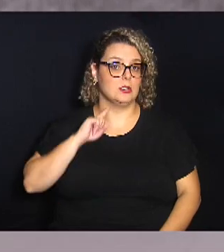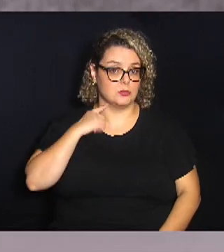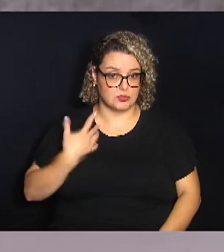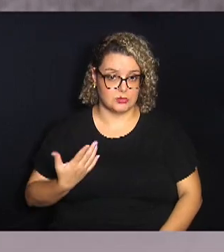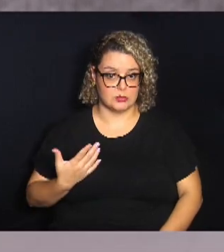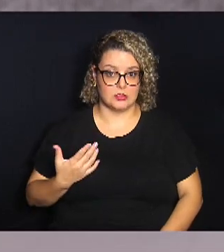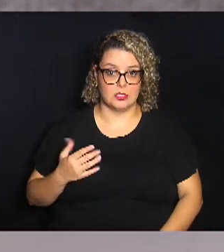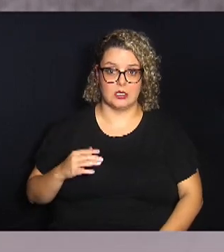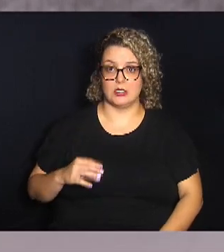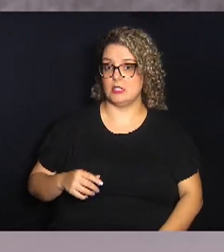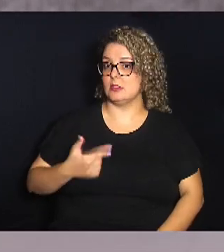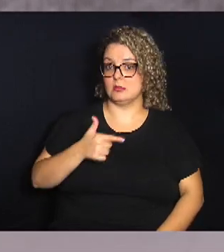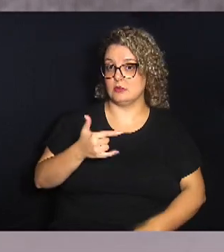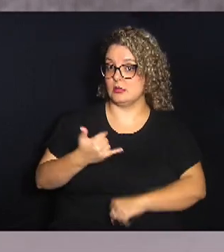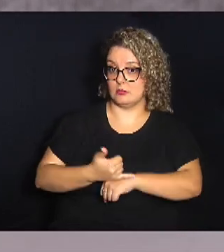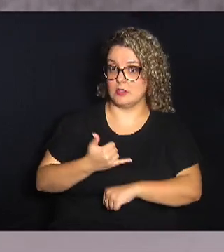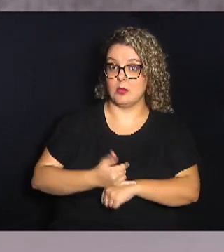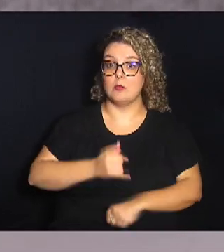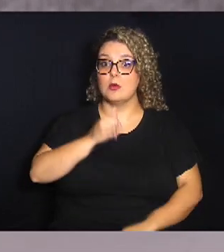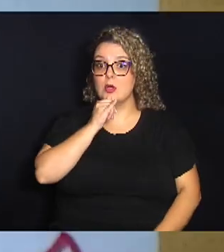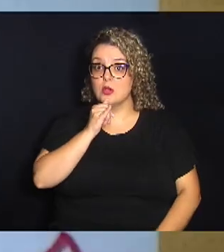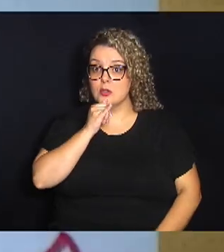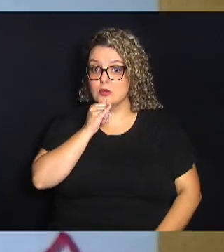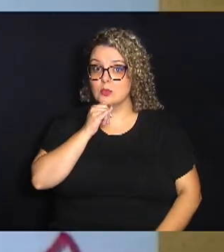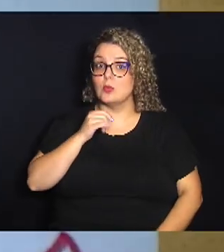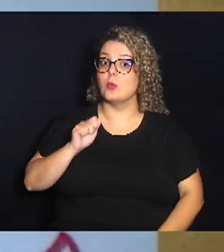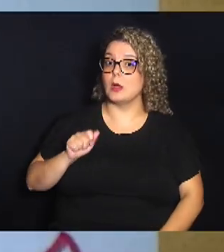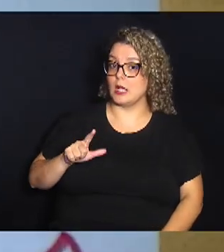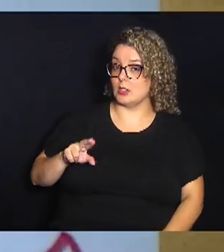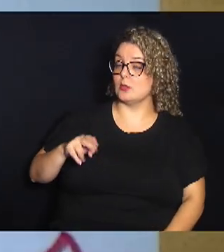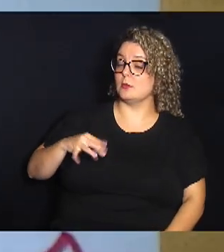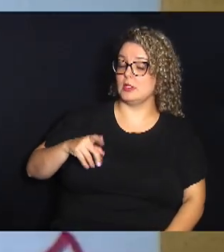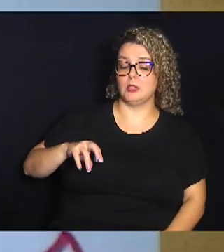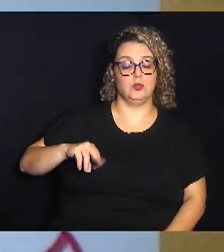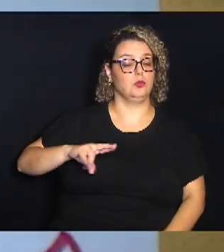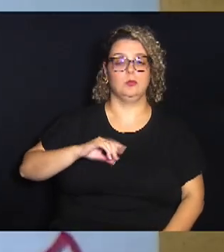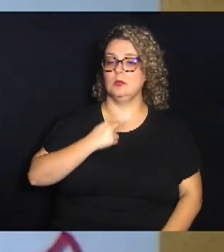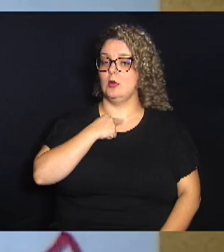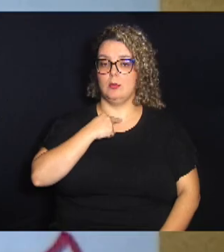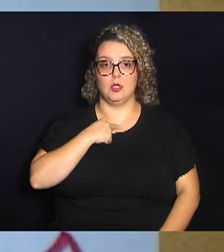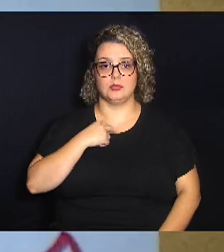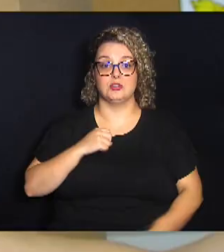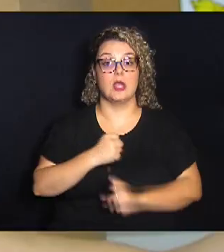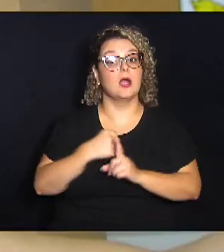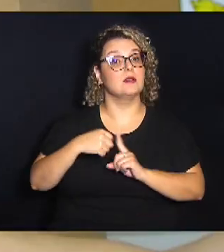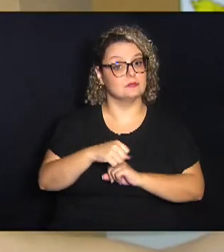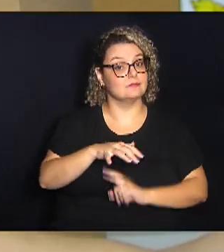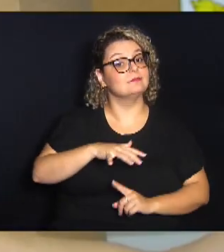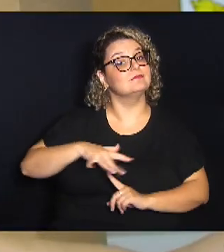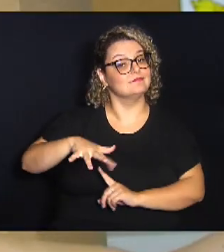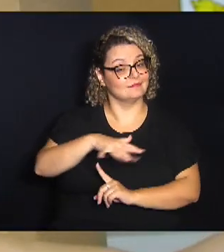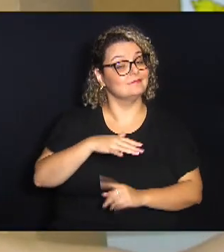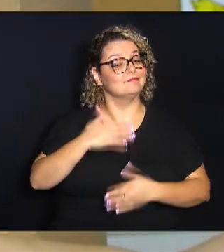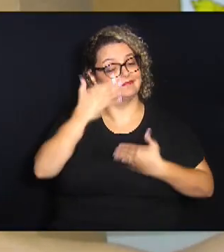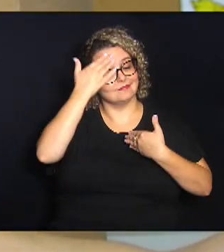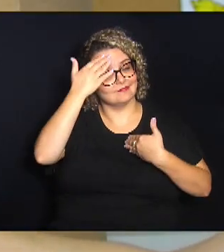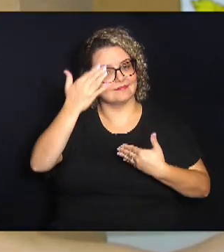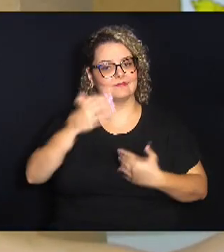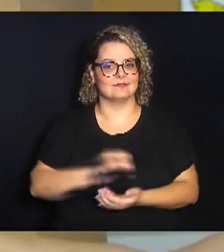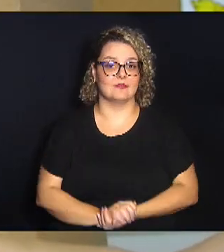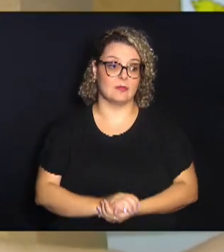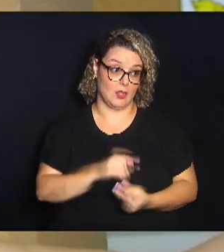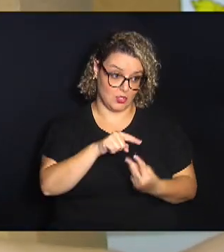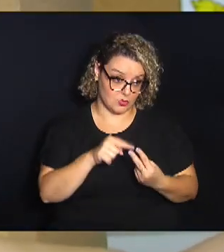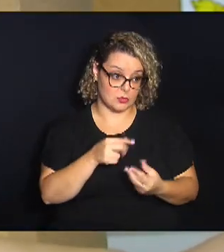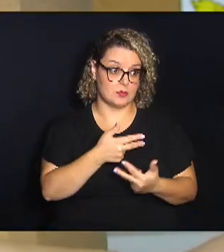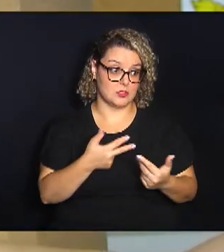contaminantes metálicos, como por exemplo, o alumínio. A sociedade e o ambiente agradecem. A gente une as duas questões,